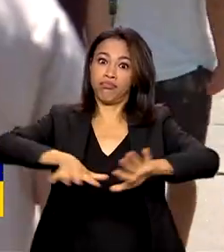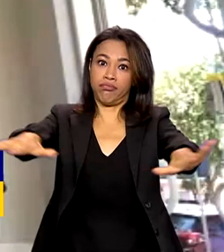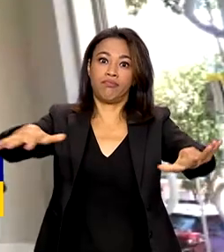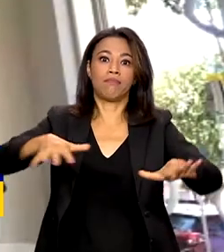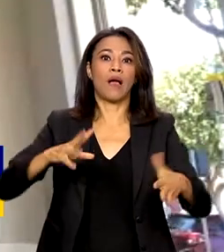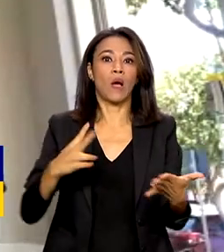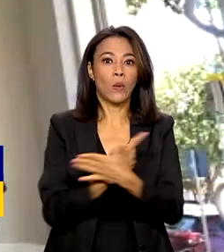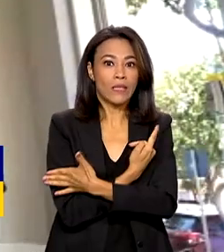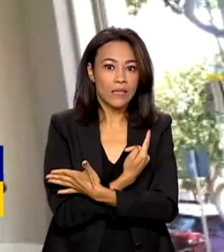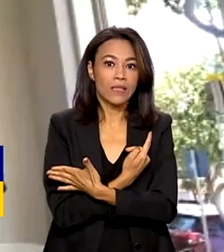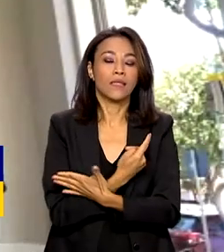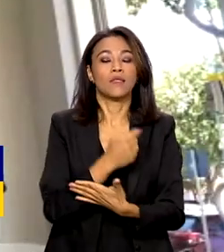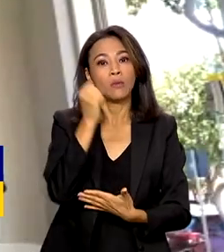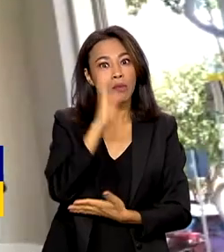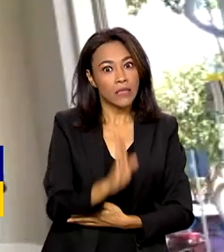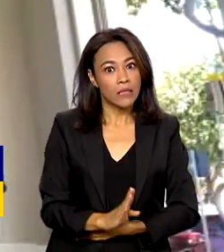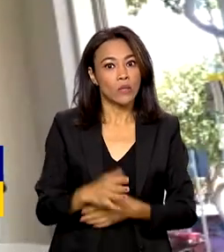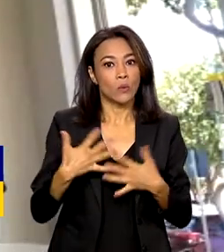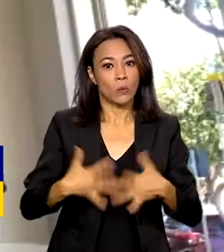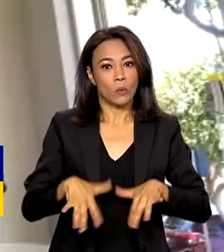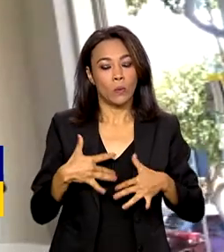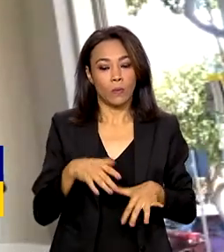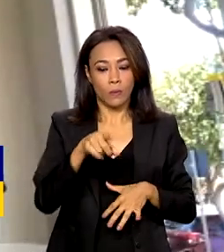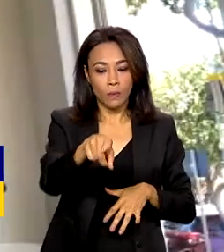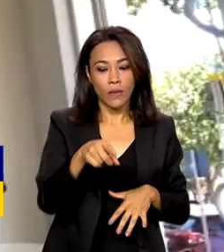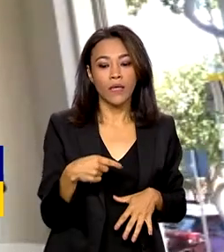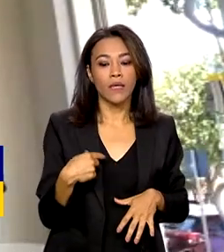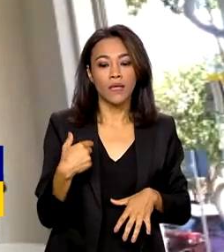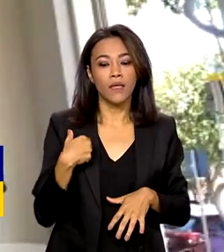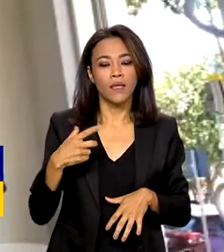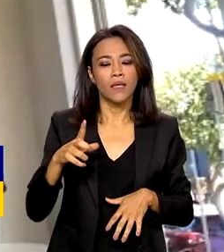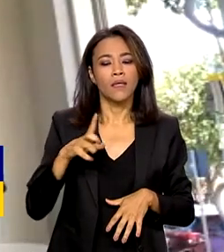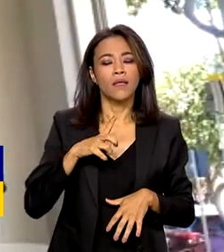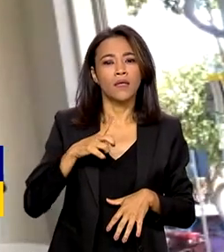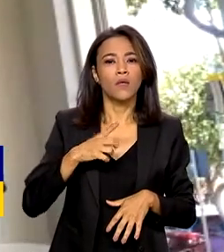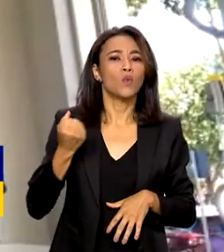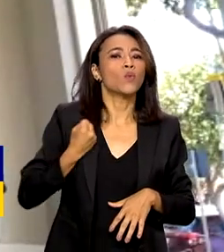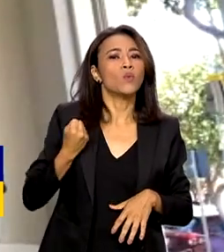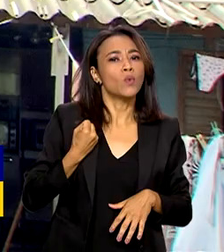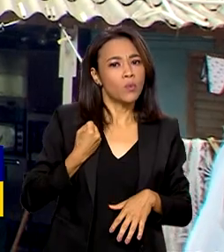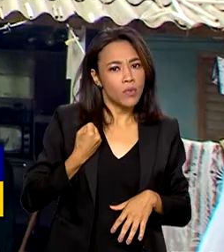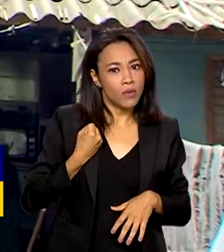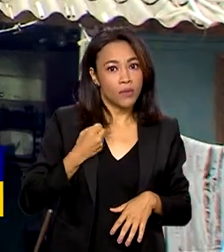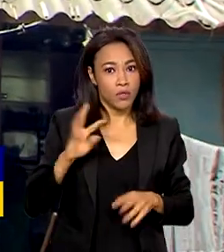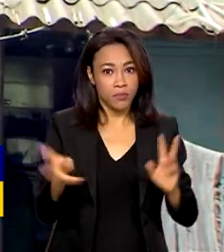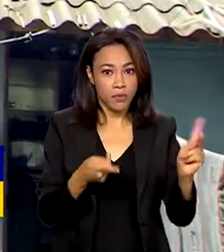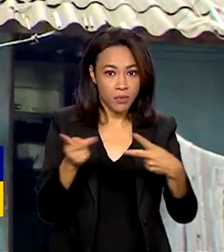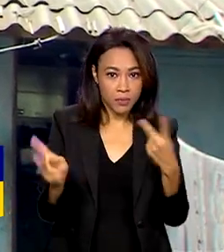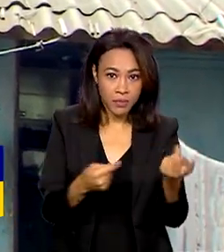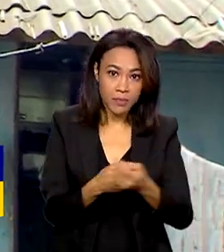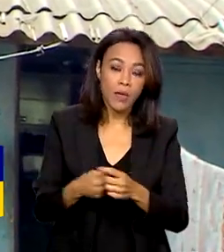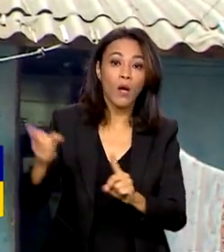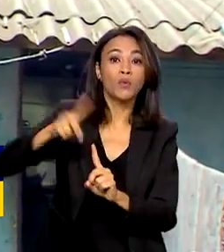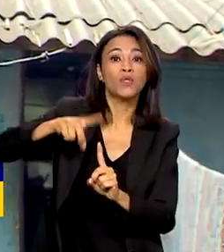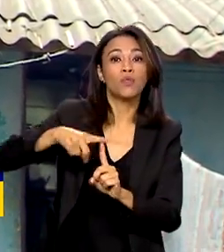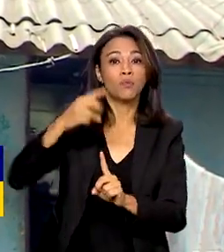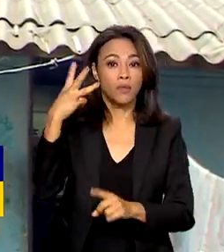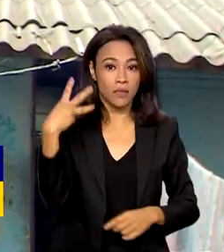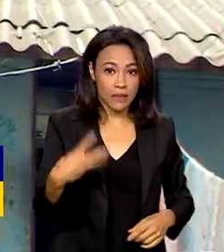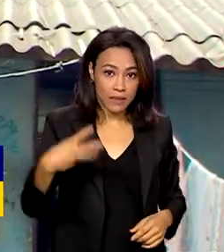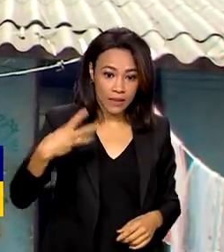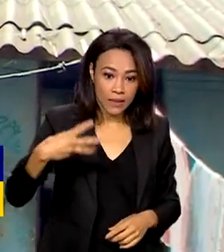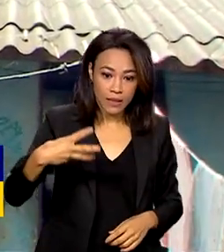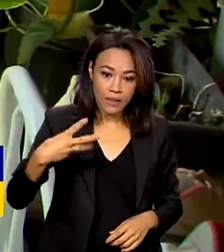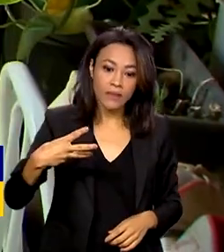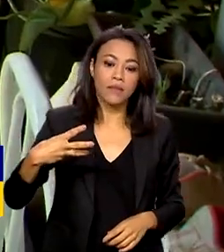Brasil. A gente pode ter um aumento bastante importante no número de casos pela baixa imunidade da população relacionada ao tipo 3, pelo tempo que ele